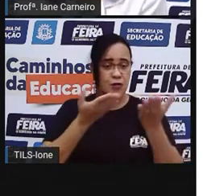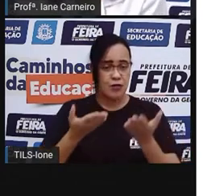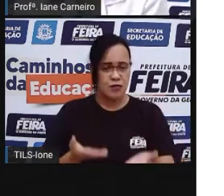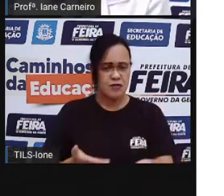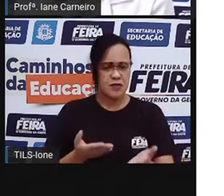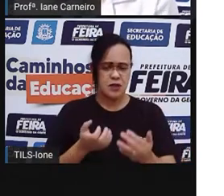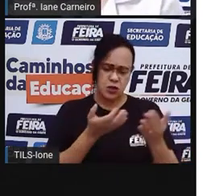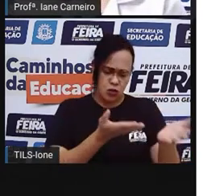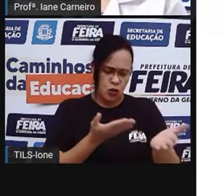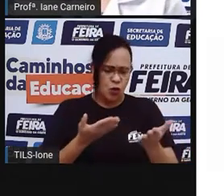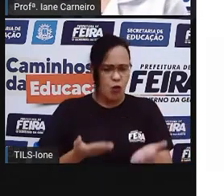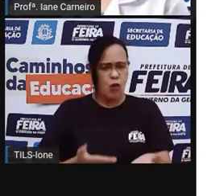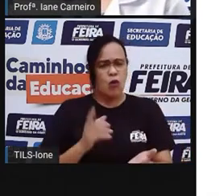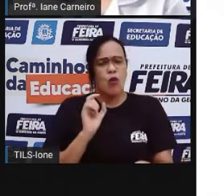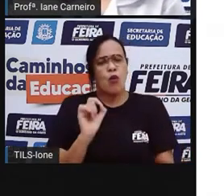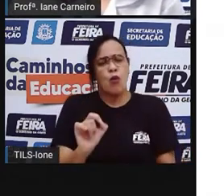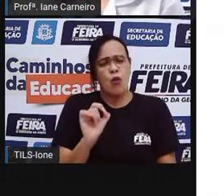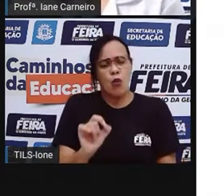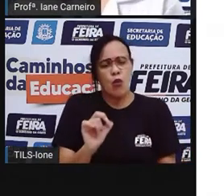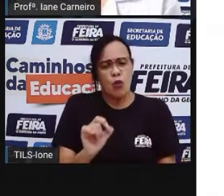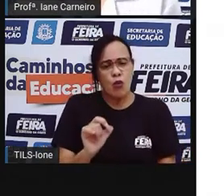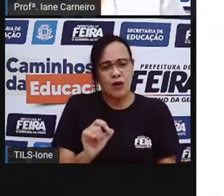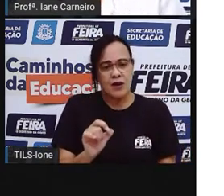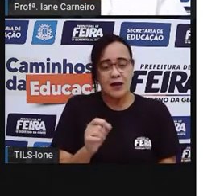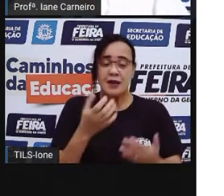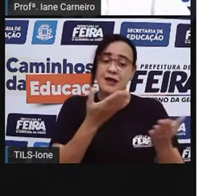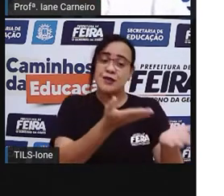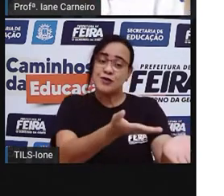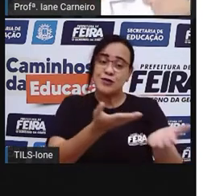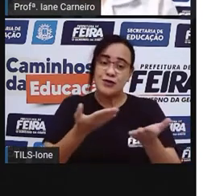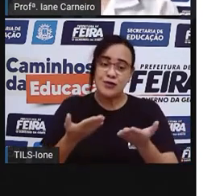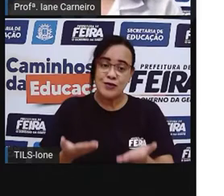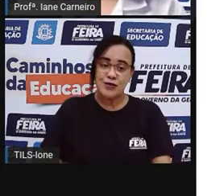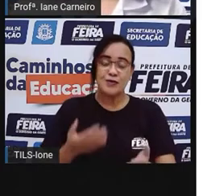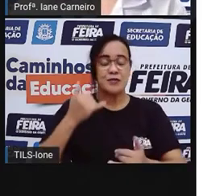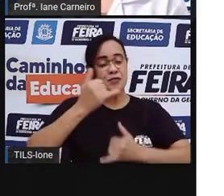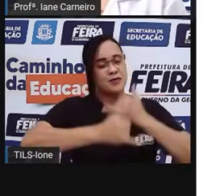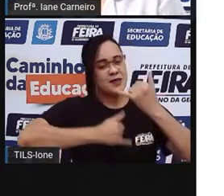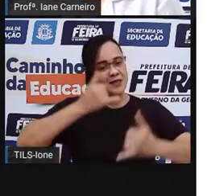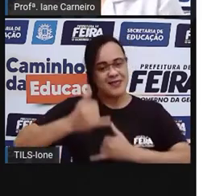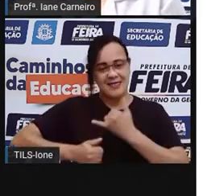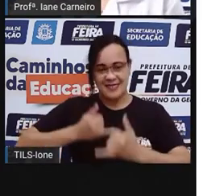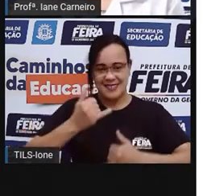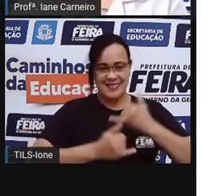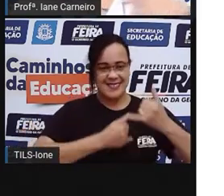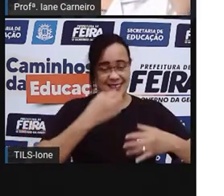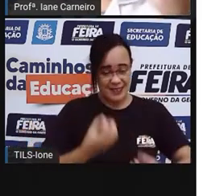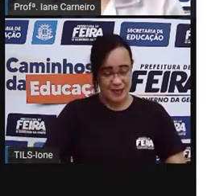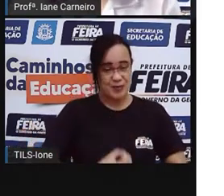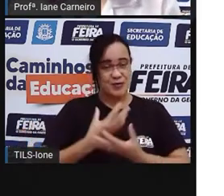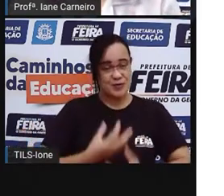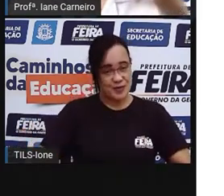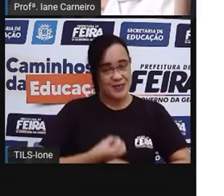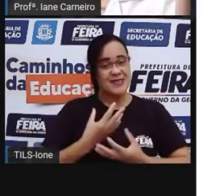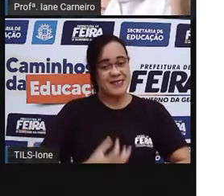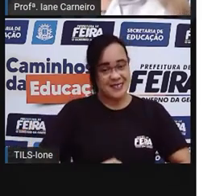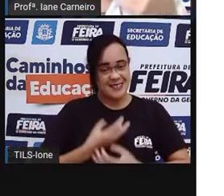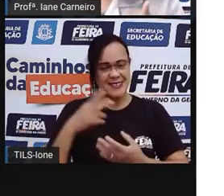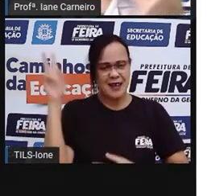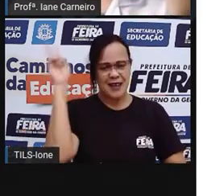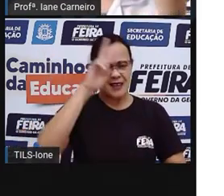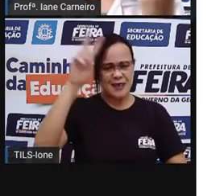gente? Ele está nos convidando a brincar de poesia. E vocês lembram quando a Pró falou, na